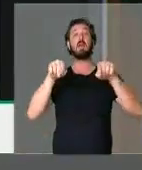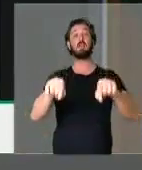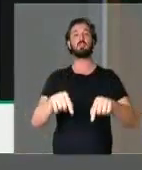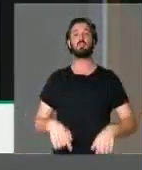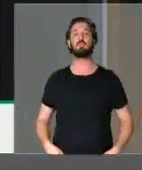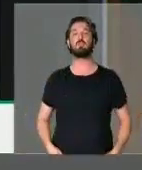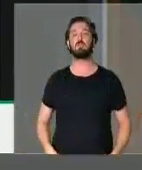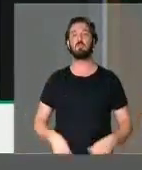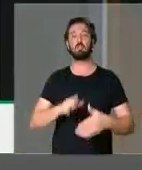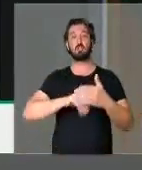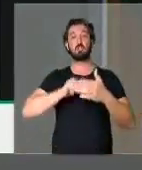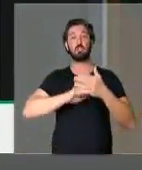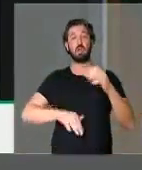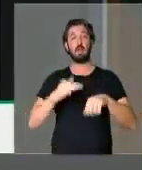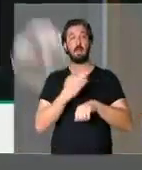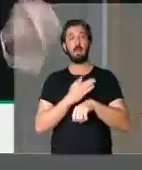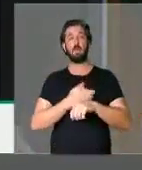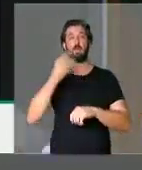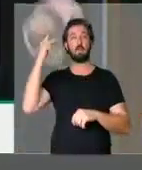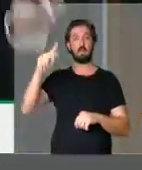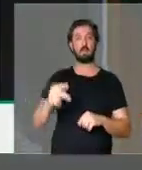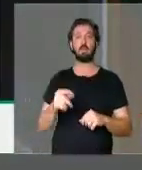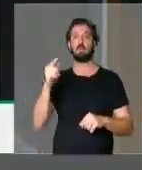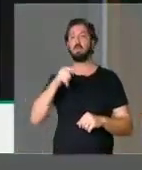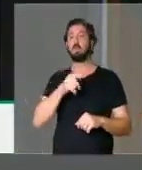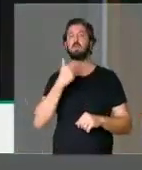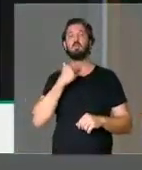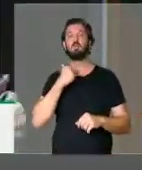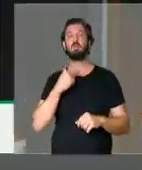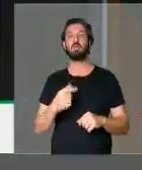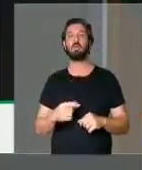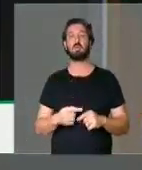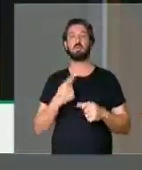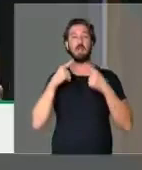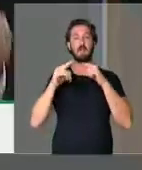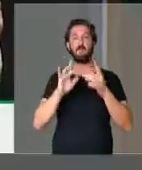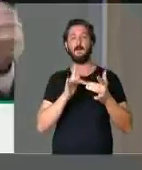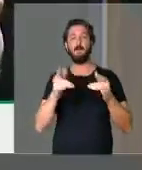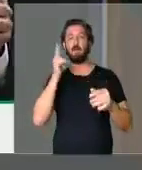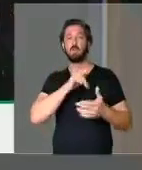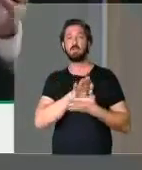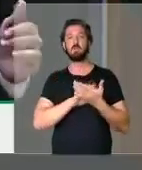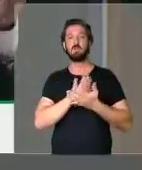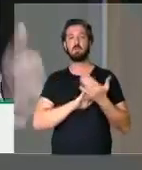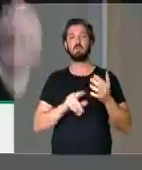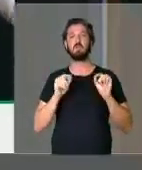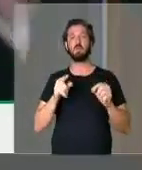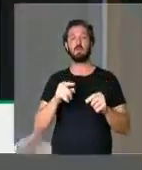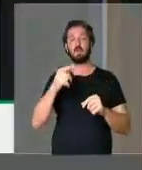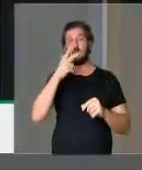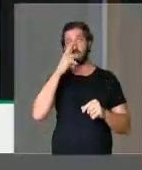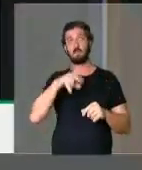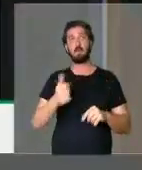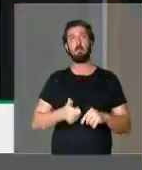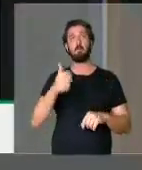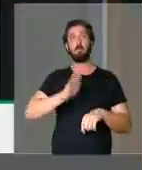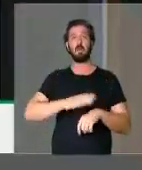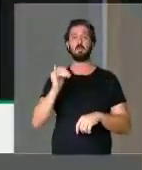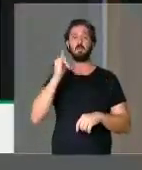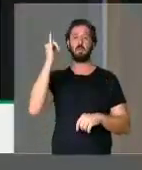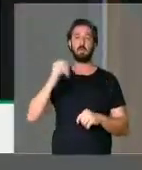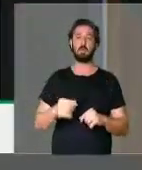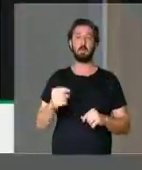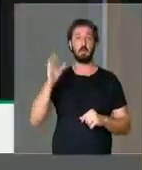retirar a resistência para que eles não pudessem ter articulação das matérias que consideram prioritárias.